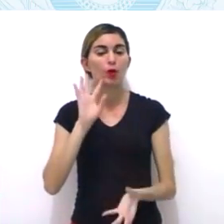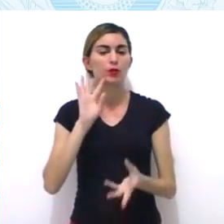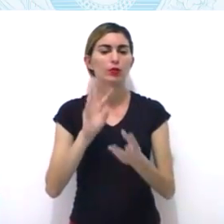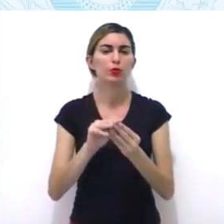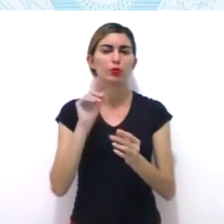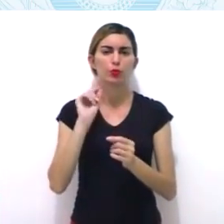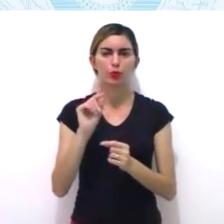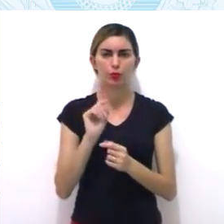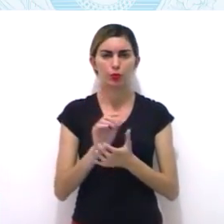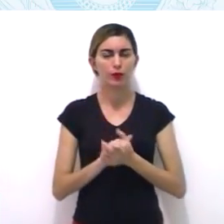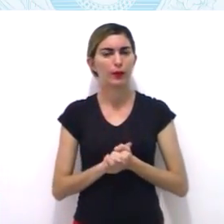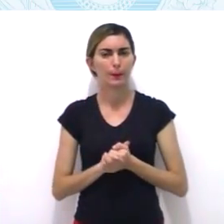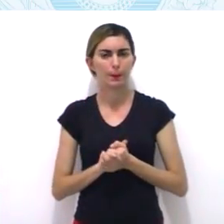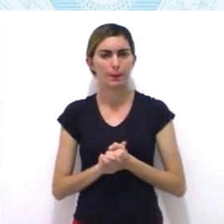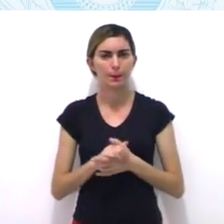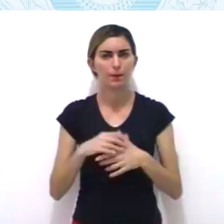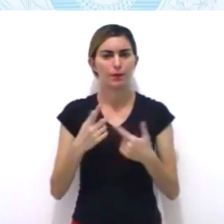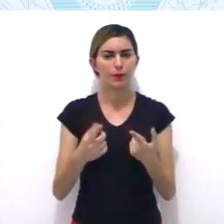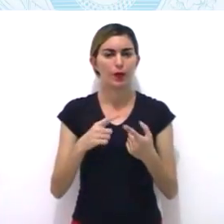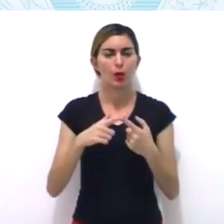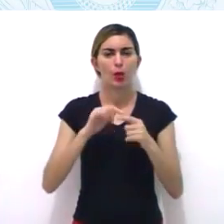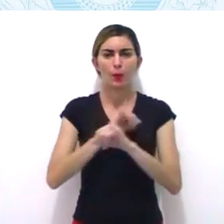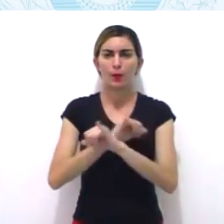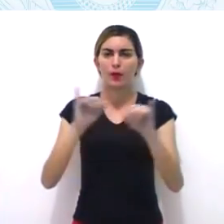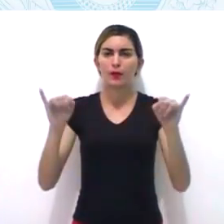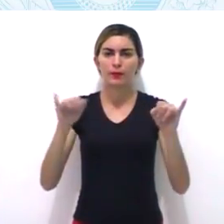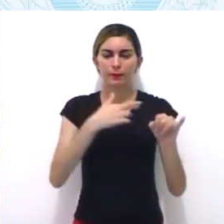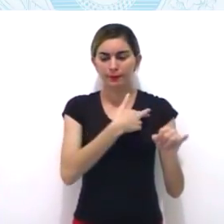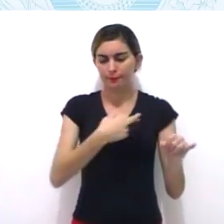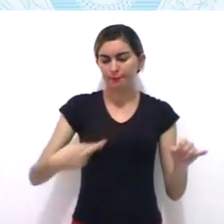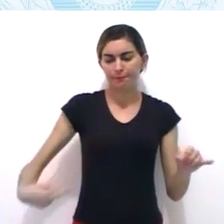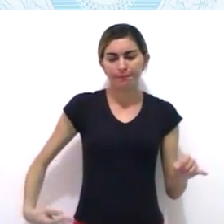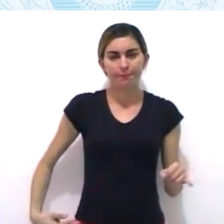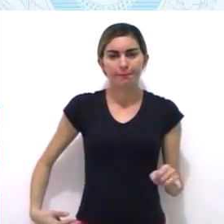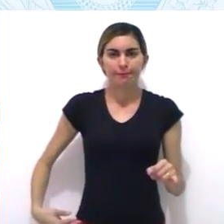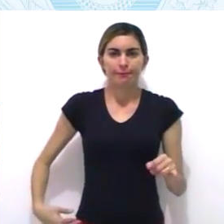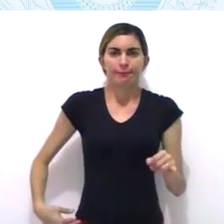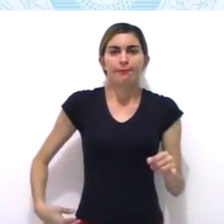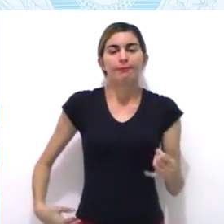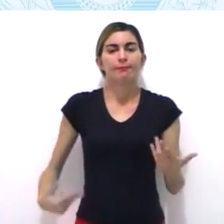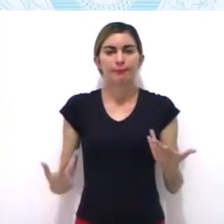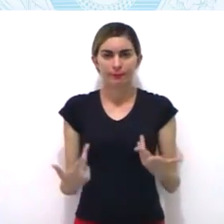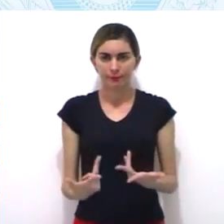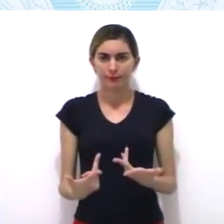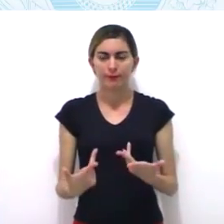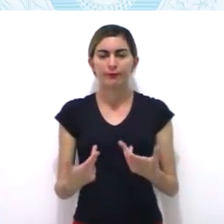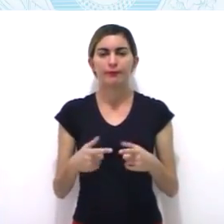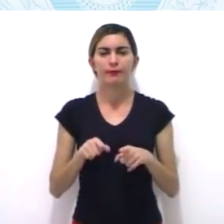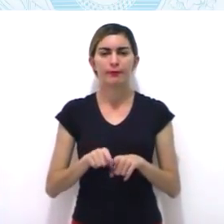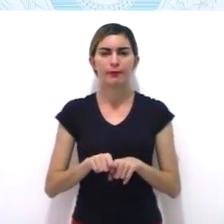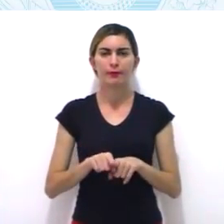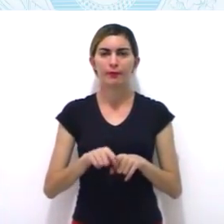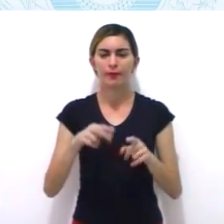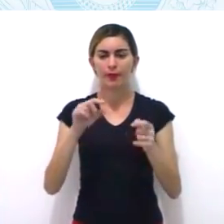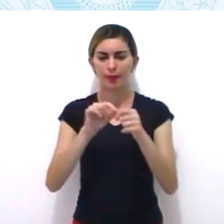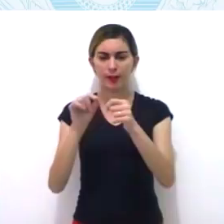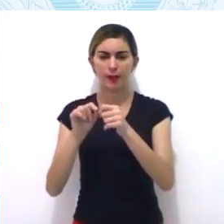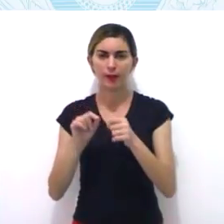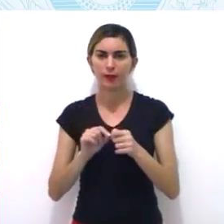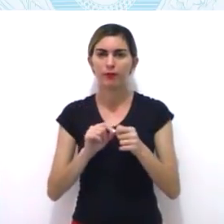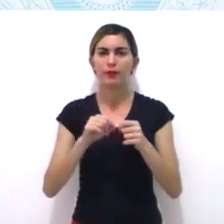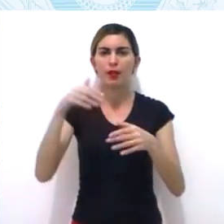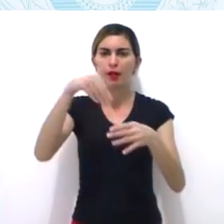realização de eleições anuais, incentiva a instalação de manufaturas como forma de diversificar